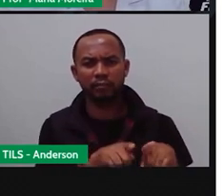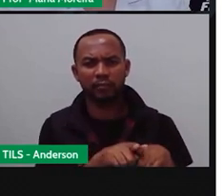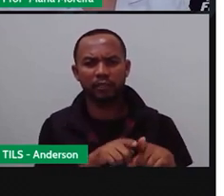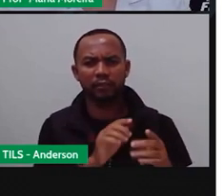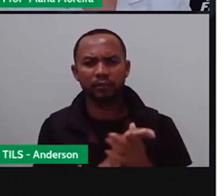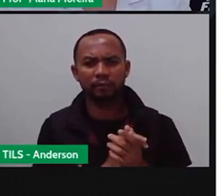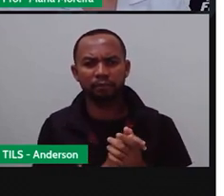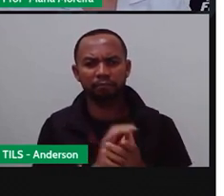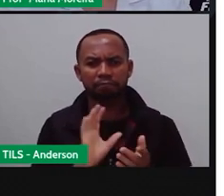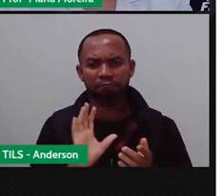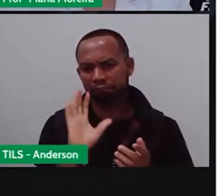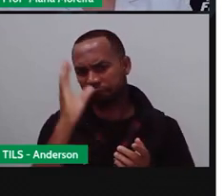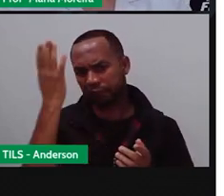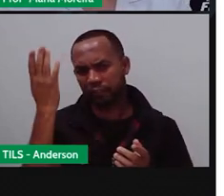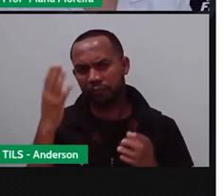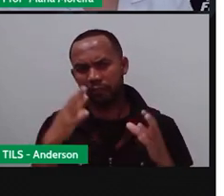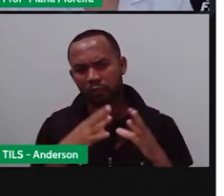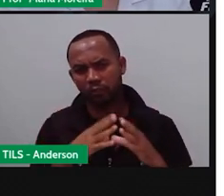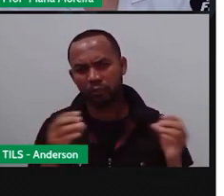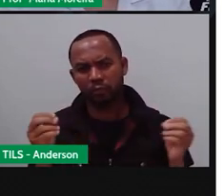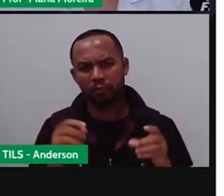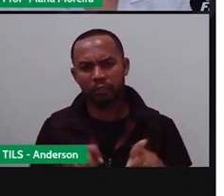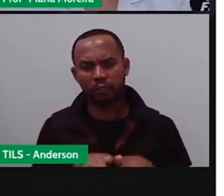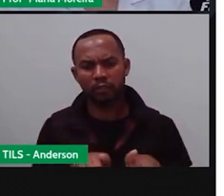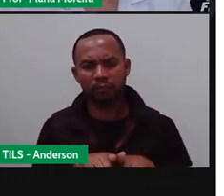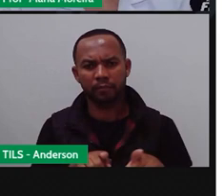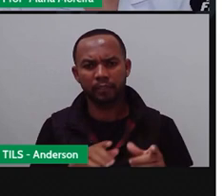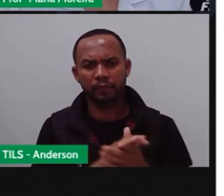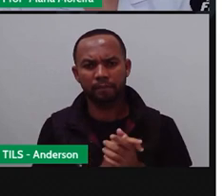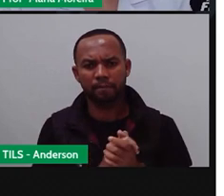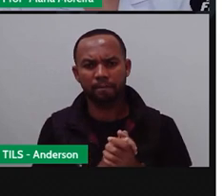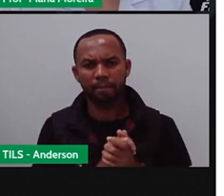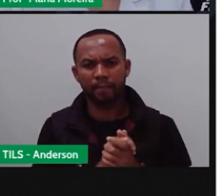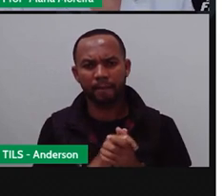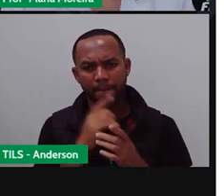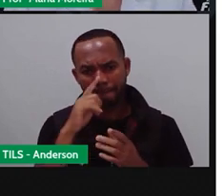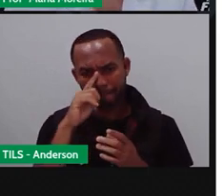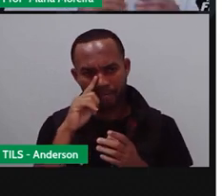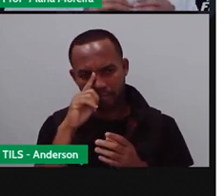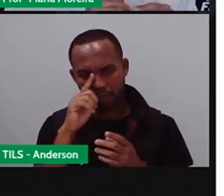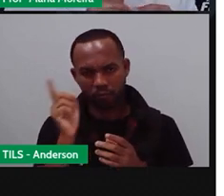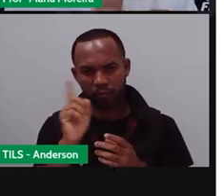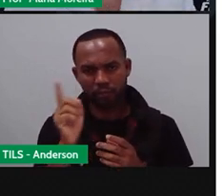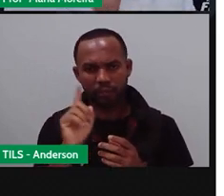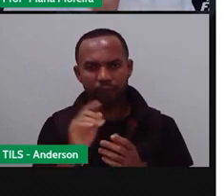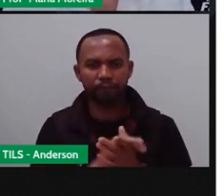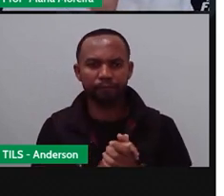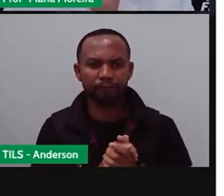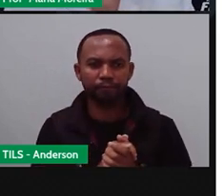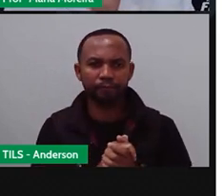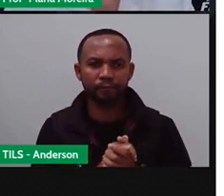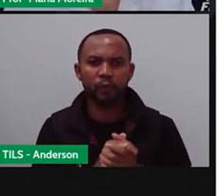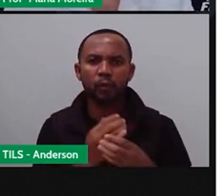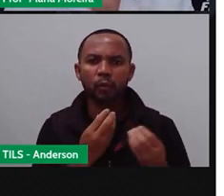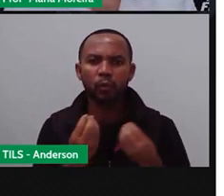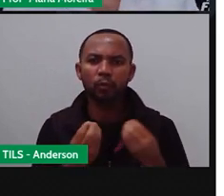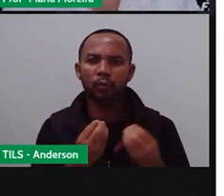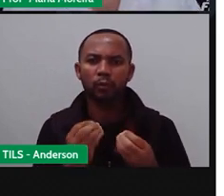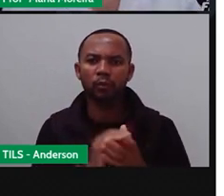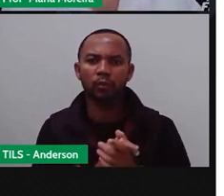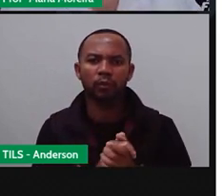risco de extinção. Não é considerado uma categoria de risco. Por que não é considerado uma categoria de risco?